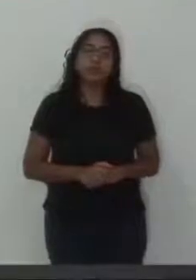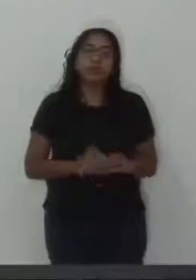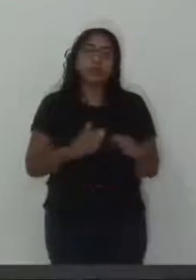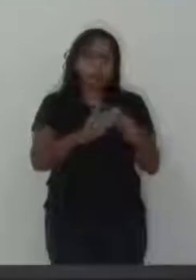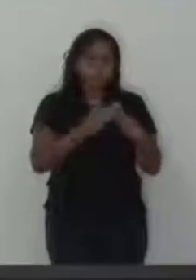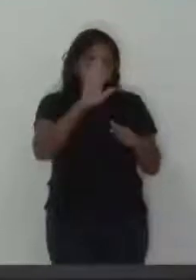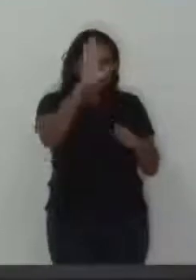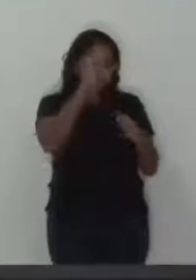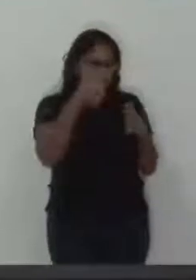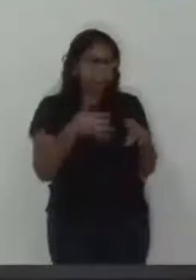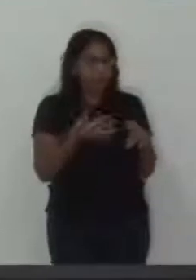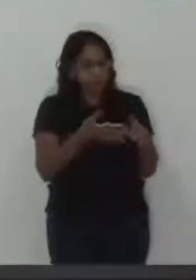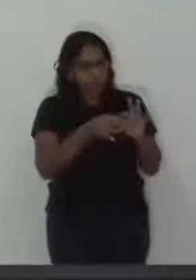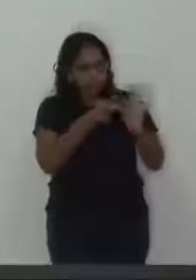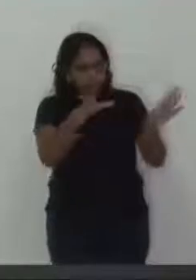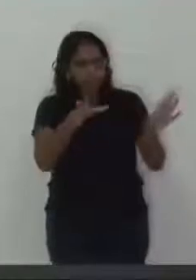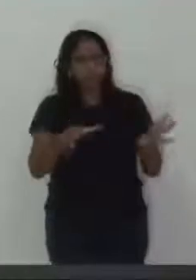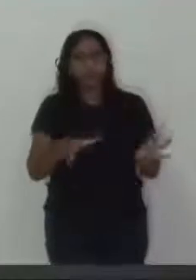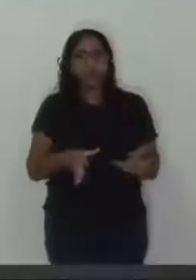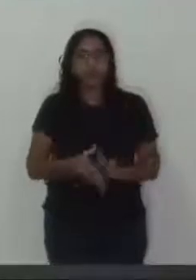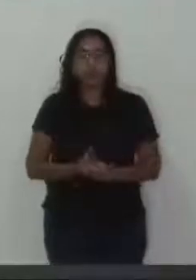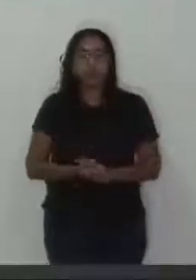Peço a palavra, senhor presidente. Tenho a palavra, vereador.